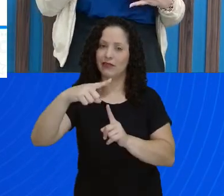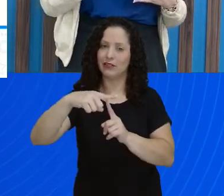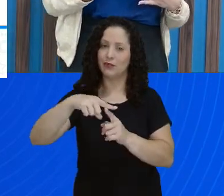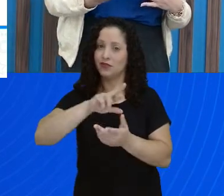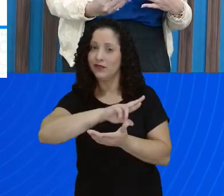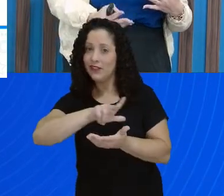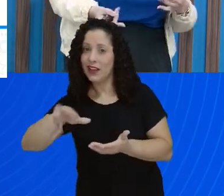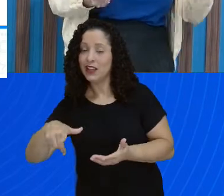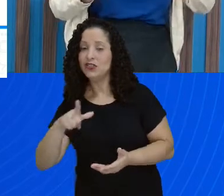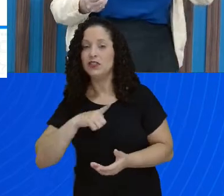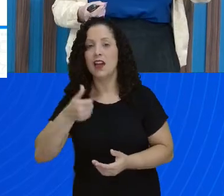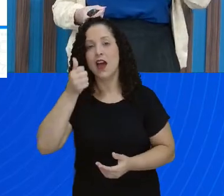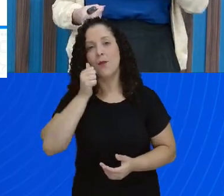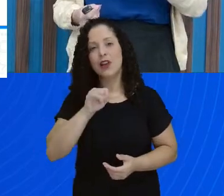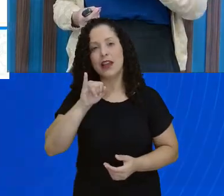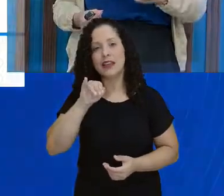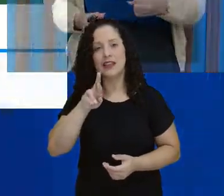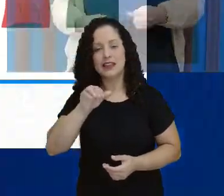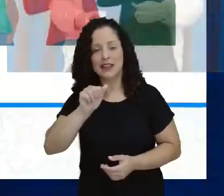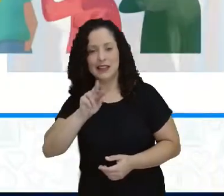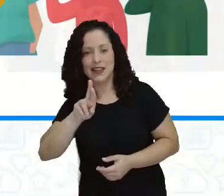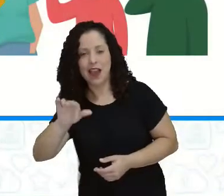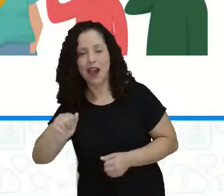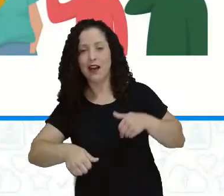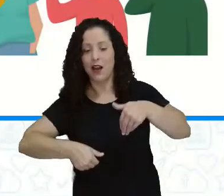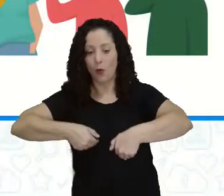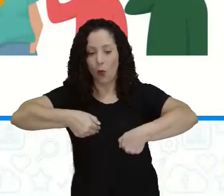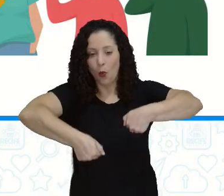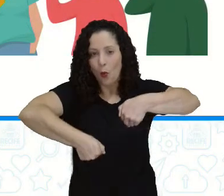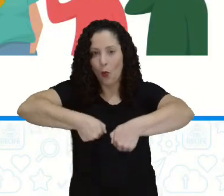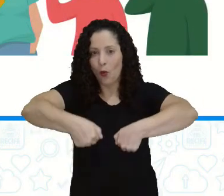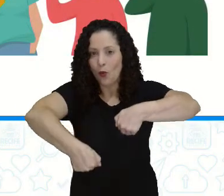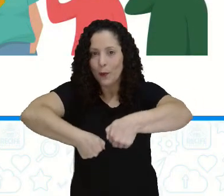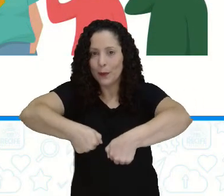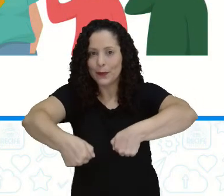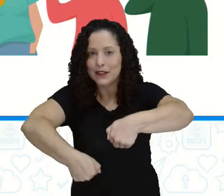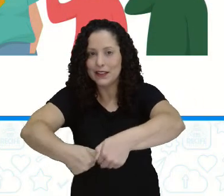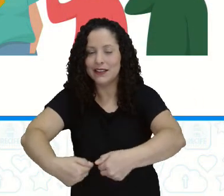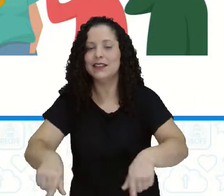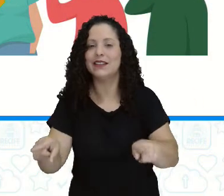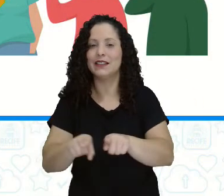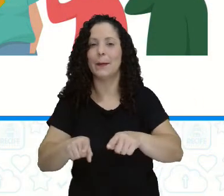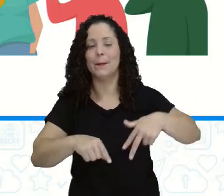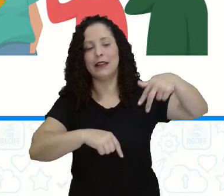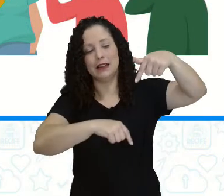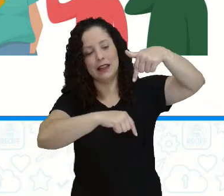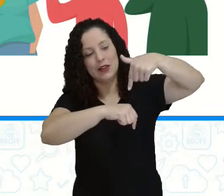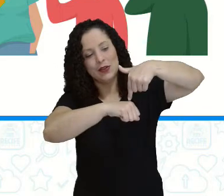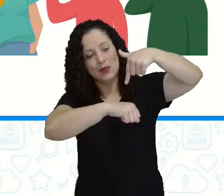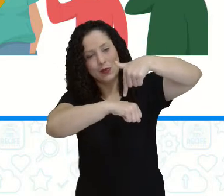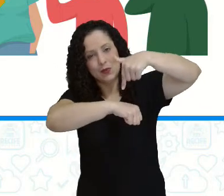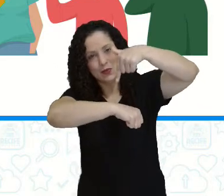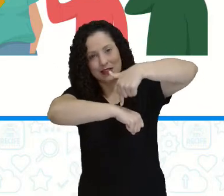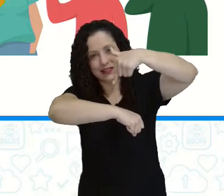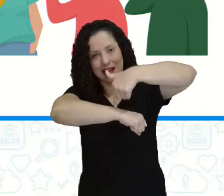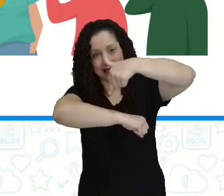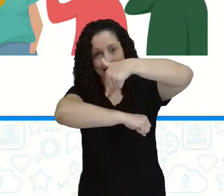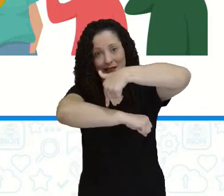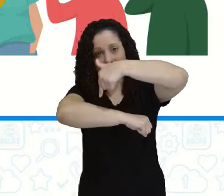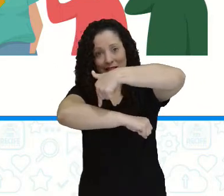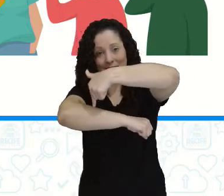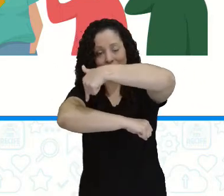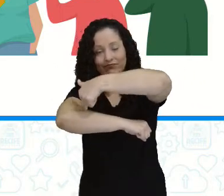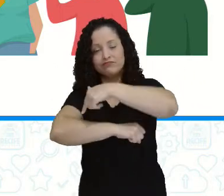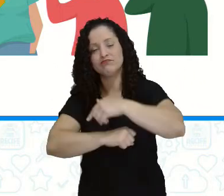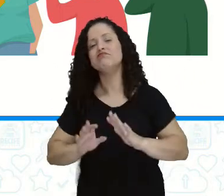né? A Yara, a gente falou do Curupira, a professora Esté também falou, não foi a professora Esté? Do Sassi. E quando você